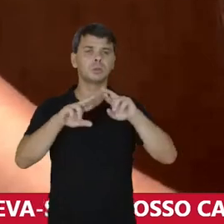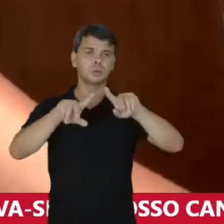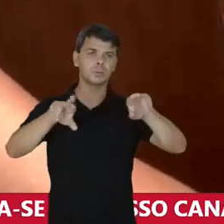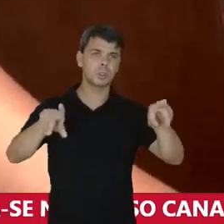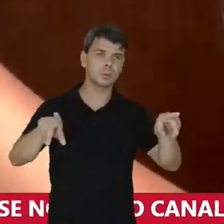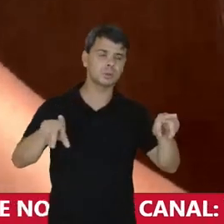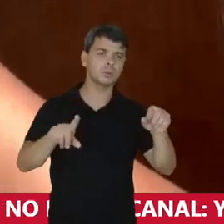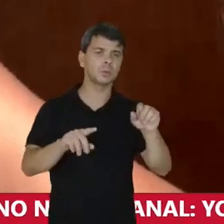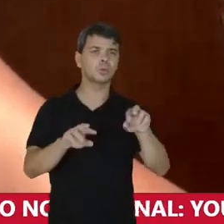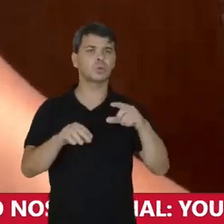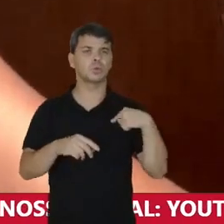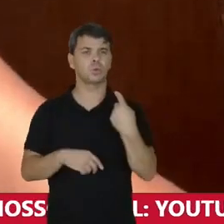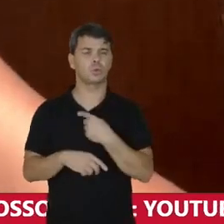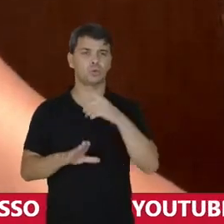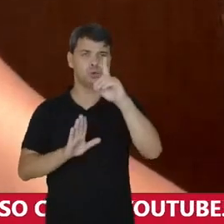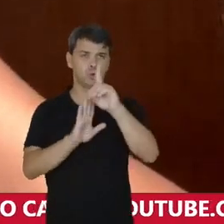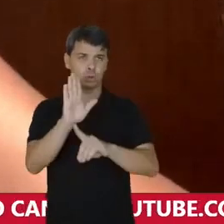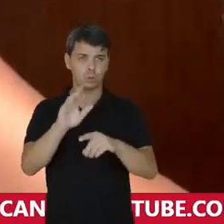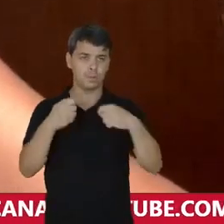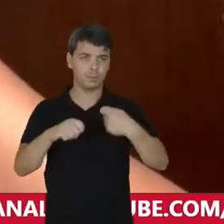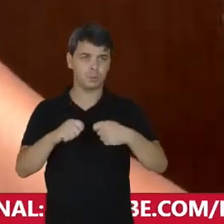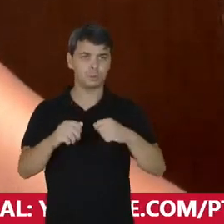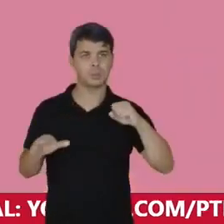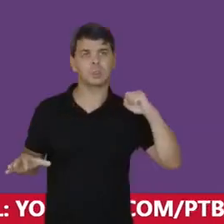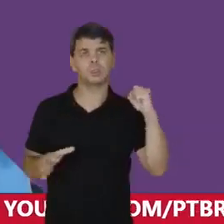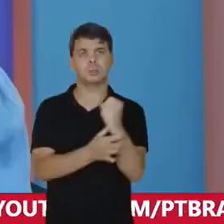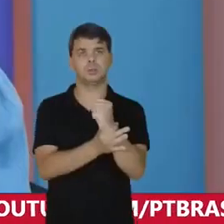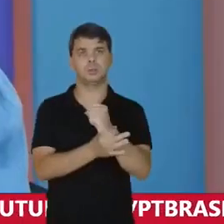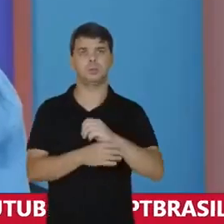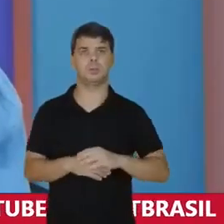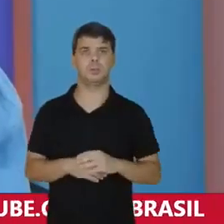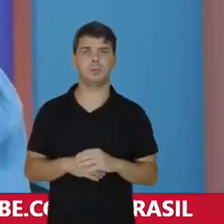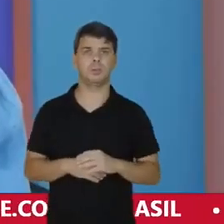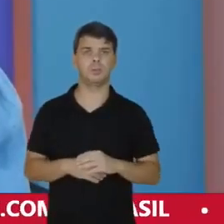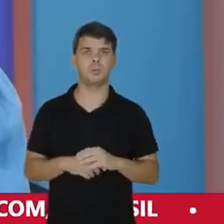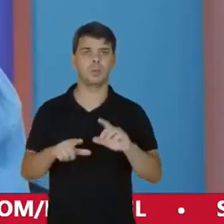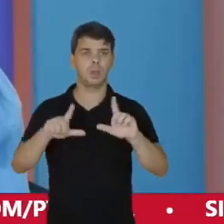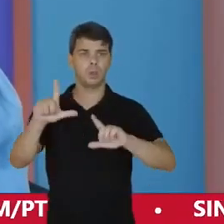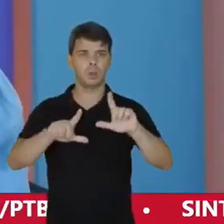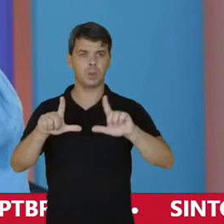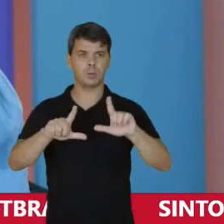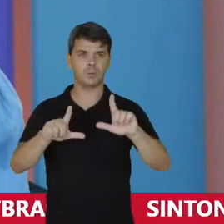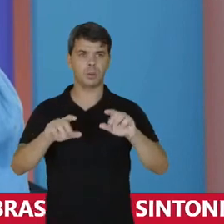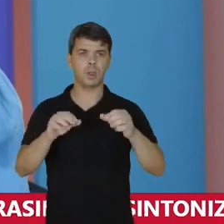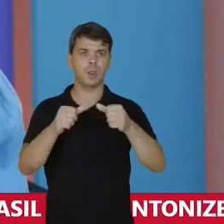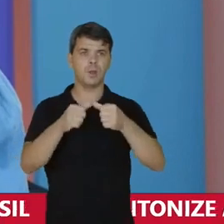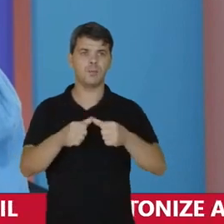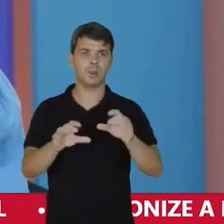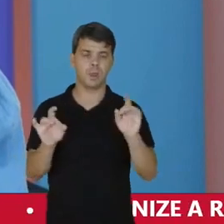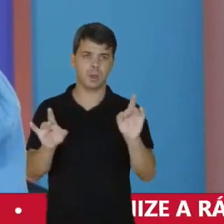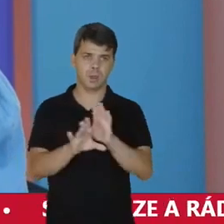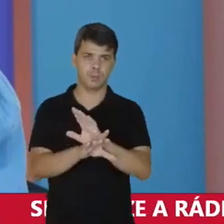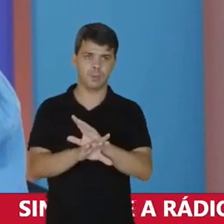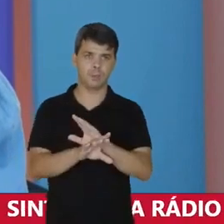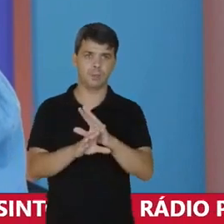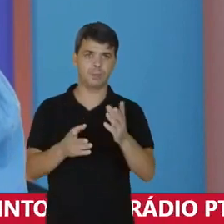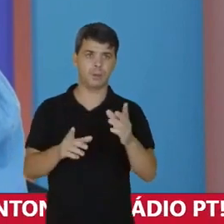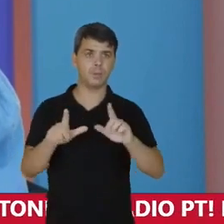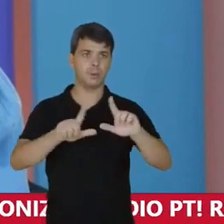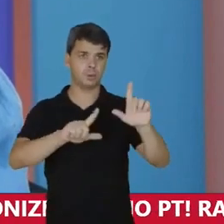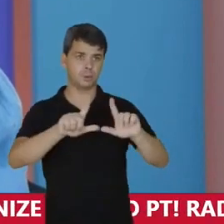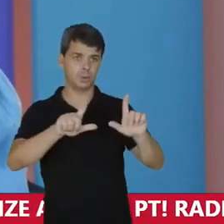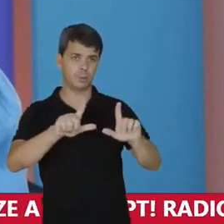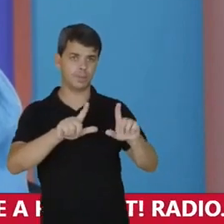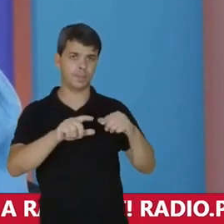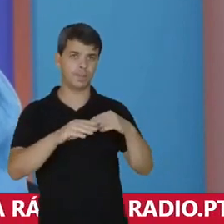Diferente E todos os nossos direitos Precisam ser garantidos O TV Elas por Elas Formação de hoje Fica por aqui Gostou do nosso